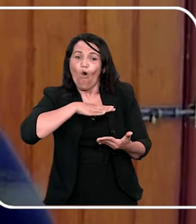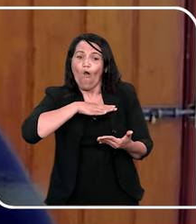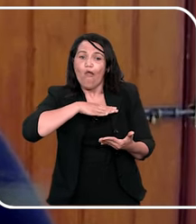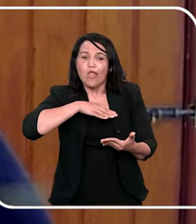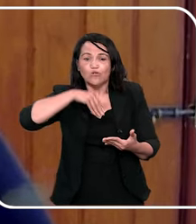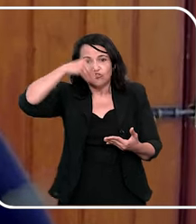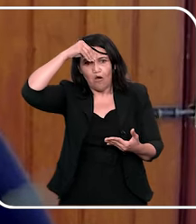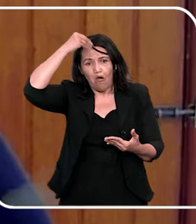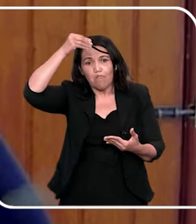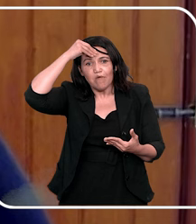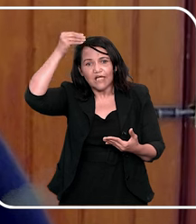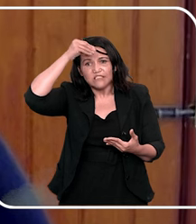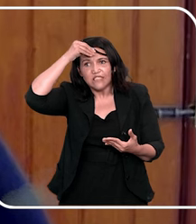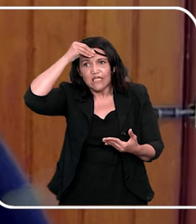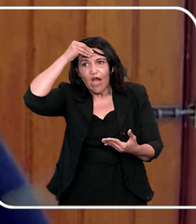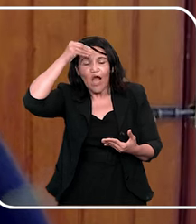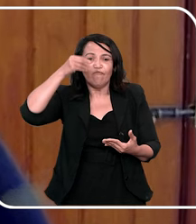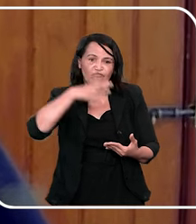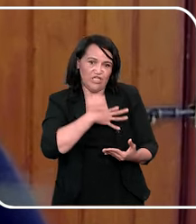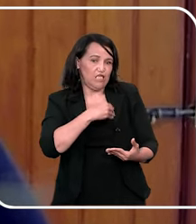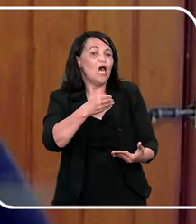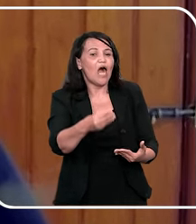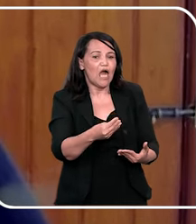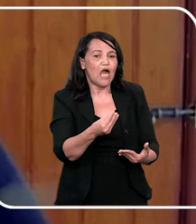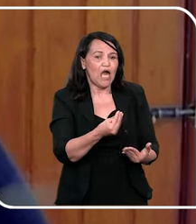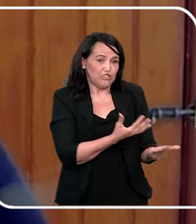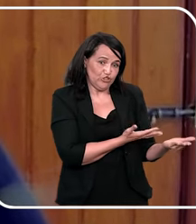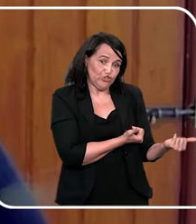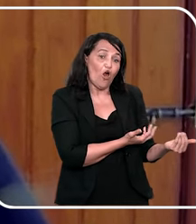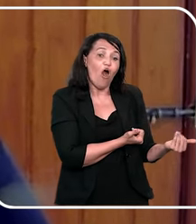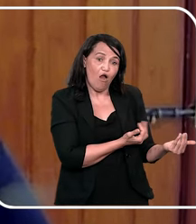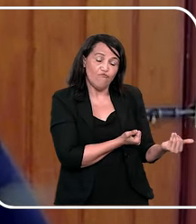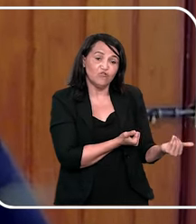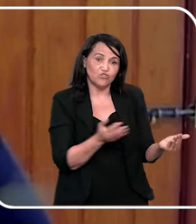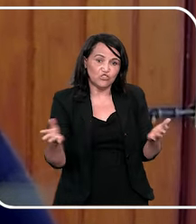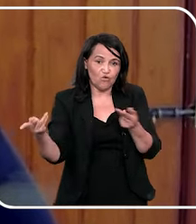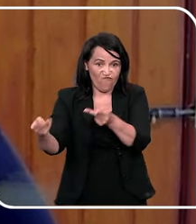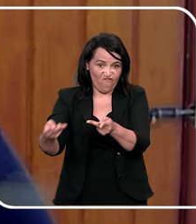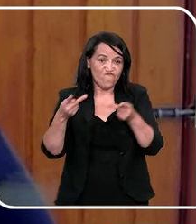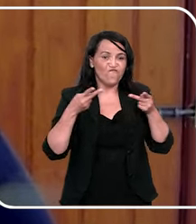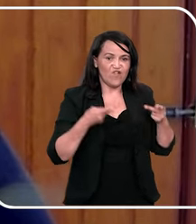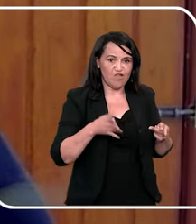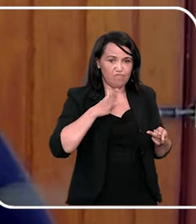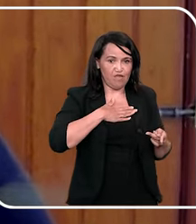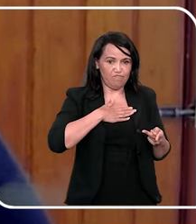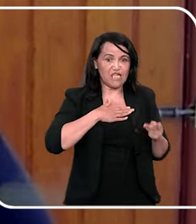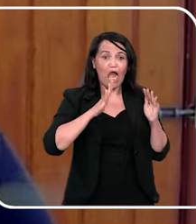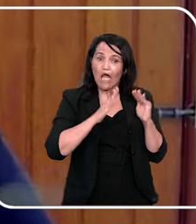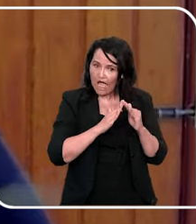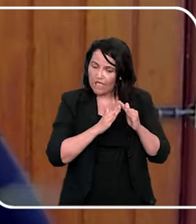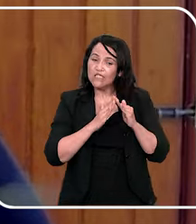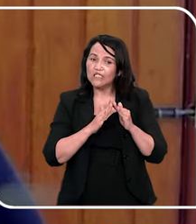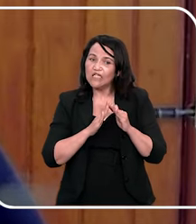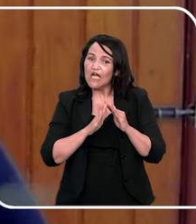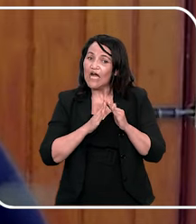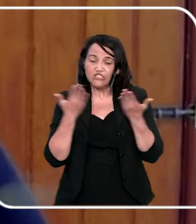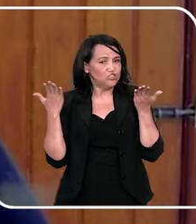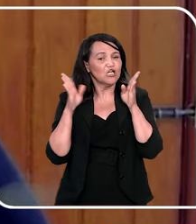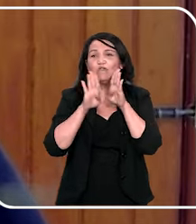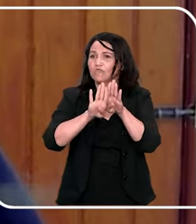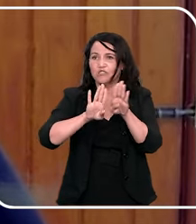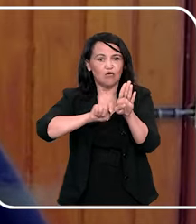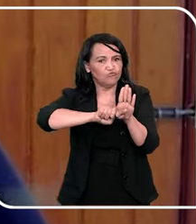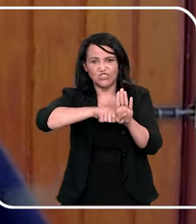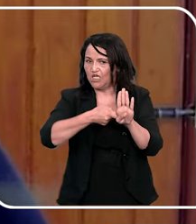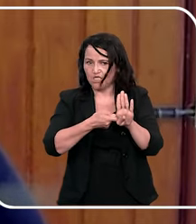afiliados aqui que já eram adolescentes, eu falava, aqui que em casa ninguém trinca a porta, né, eu tinha